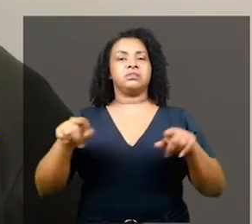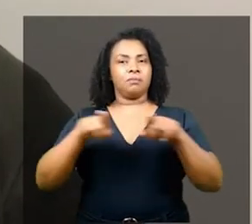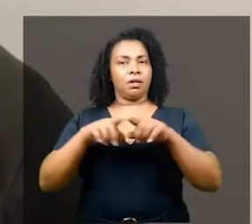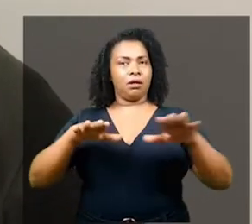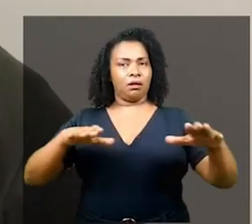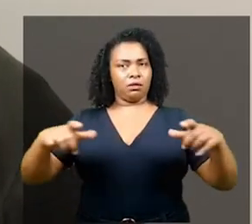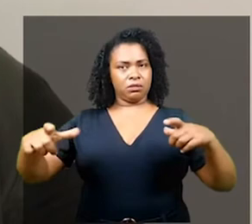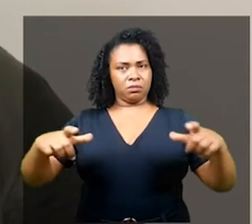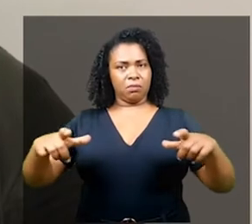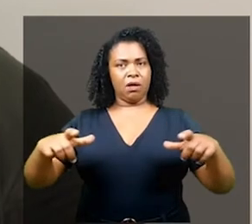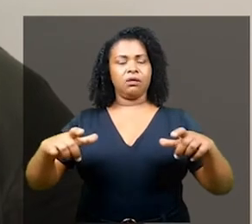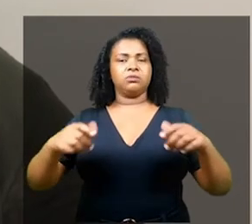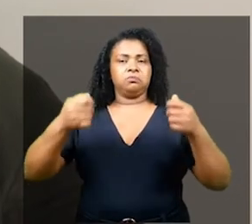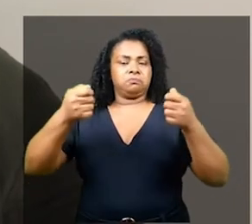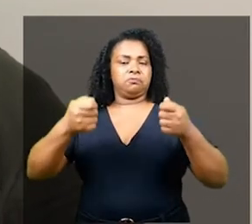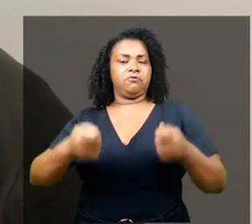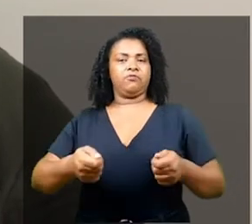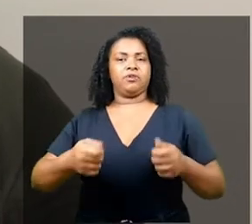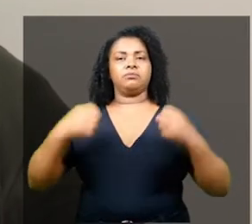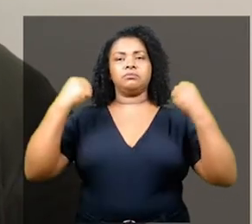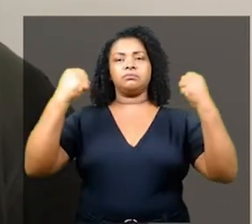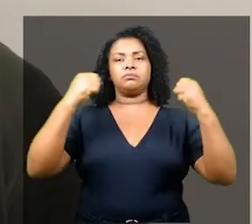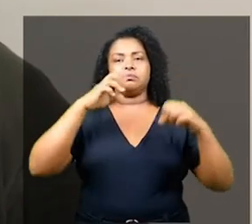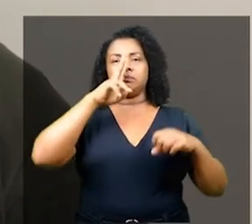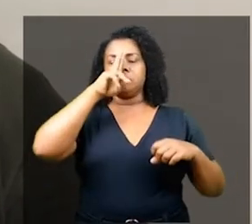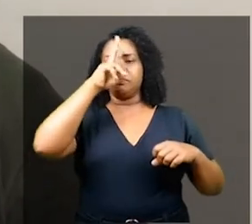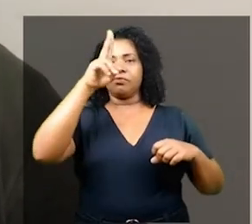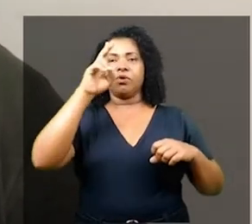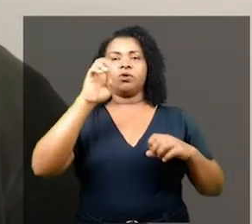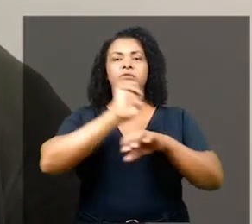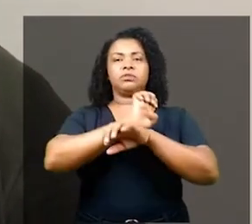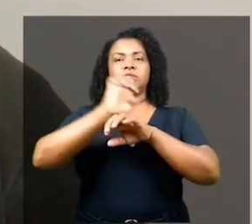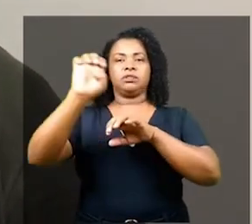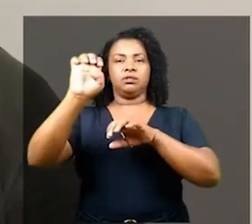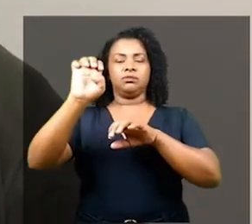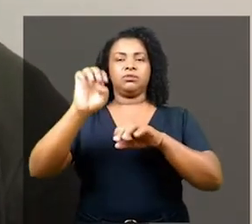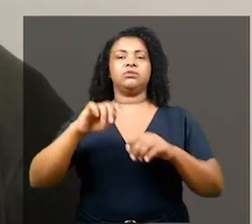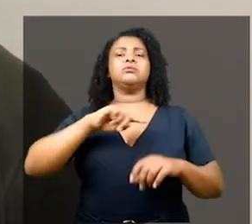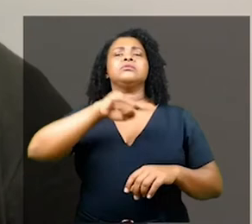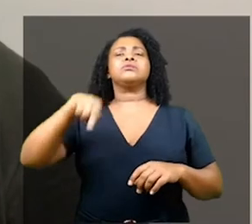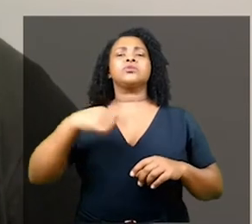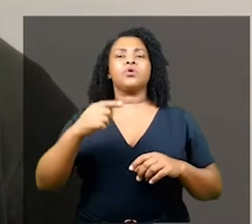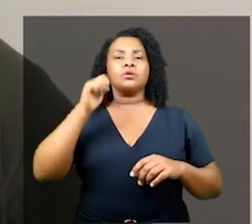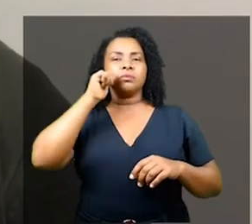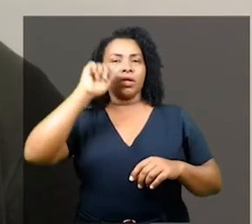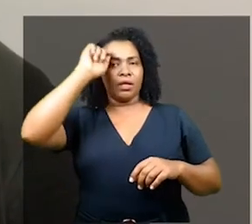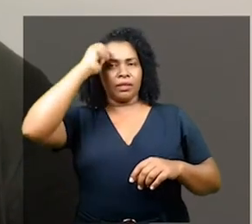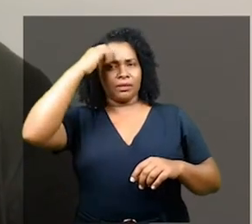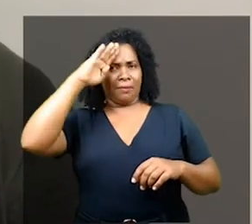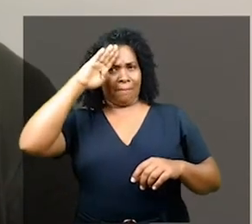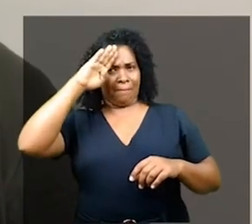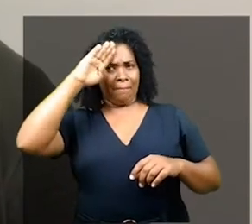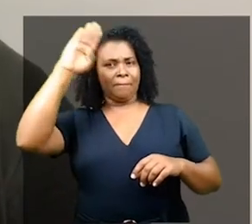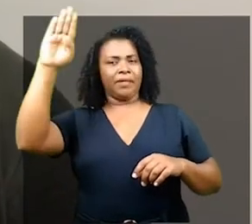definitivos nos poderes do Estado. Nós, negras e negros, principalmente as mulheres